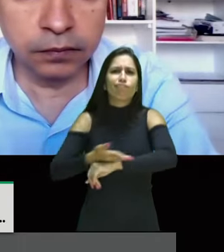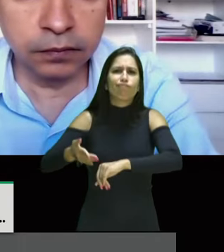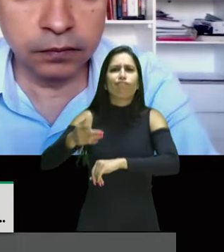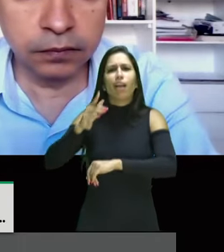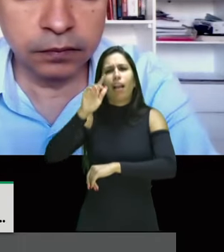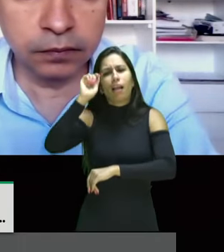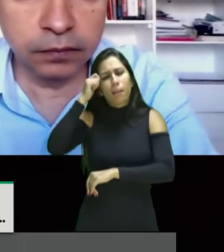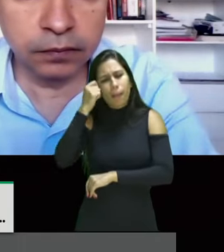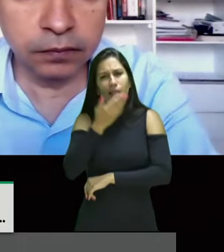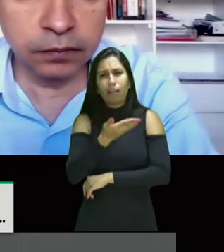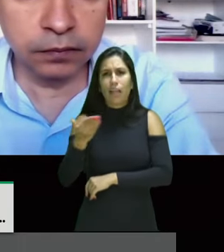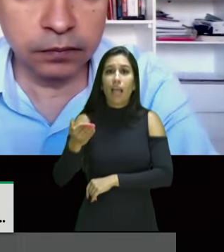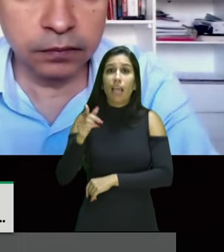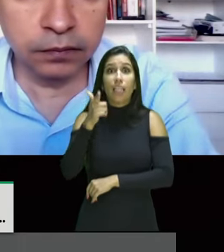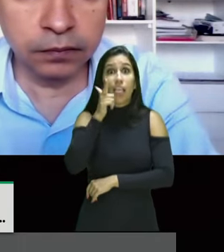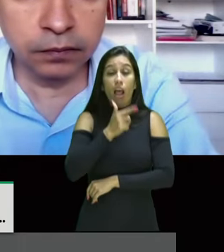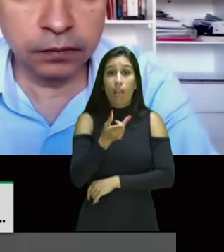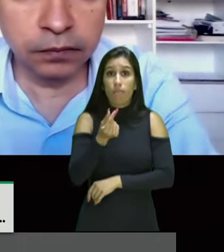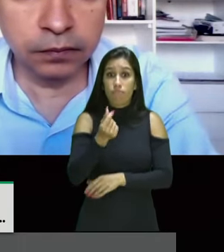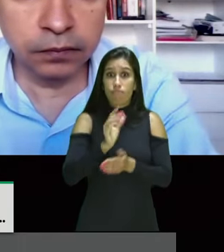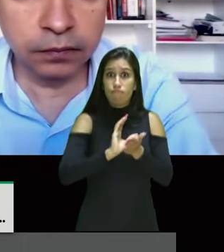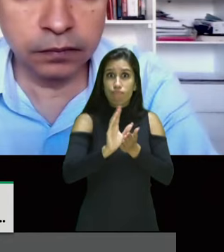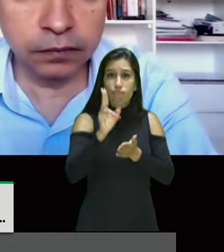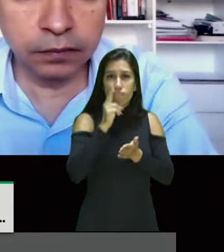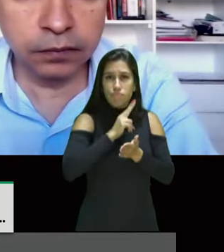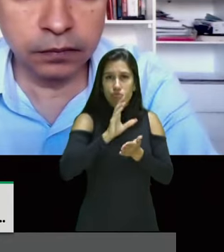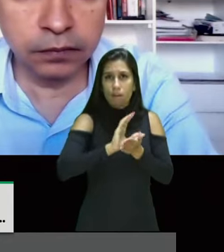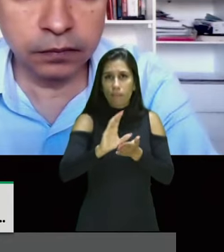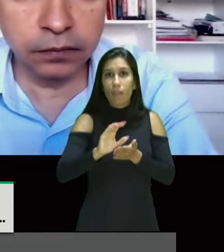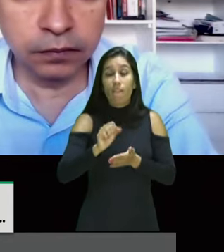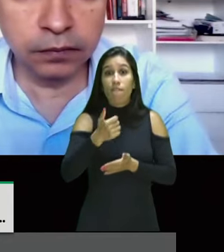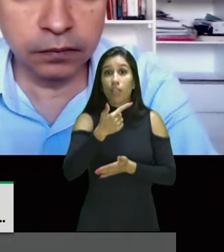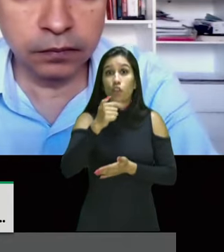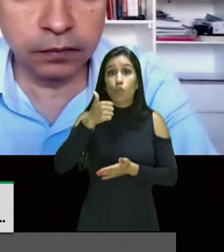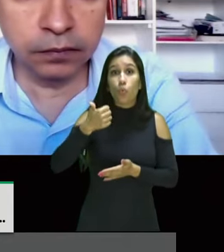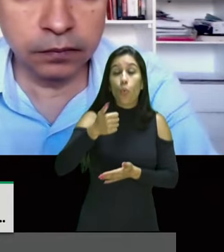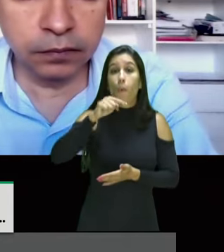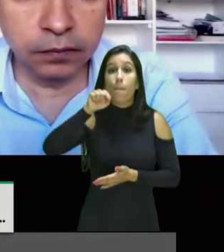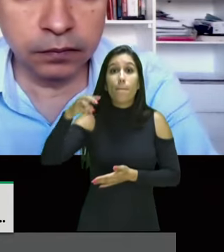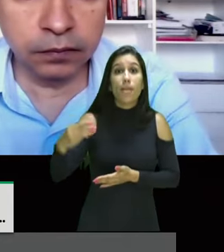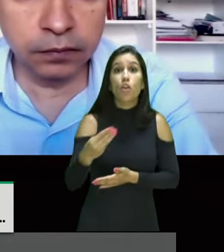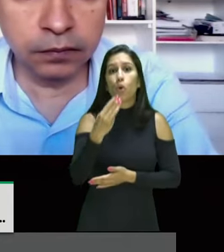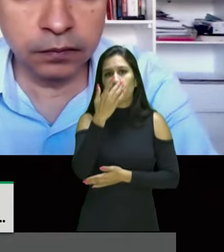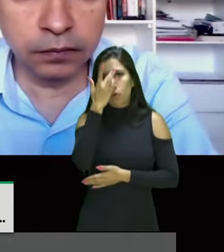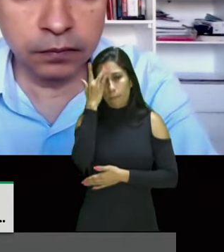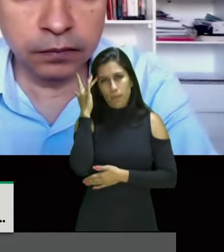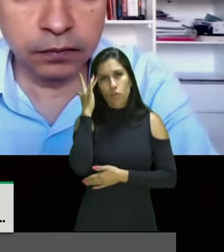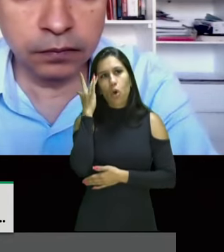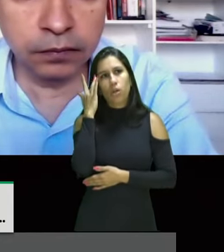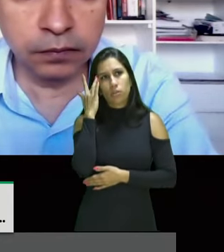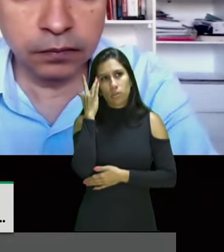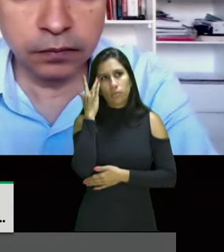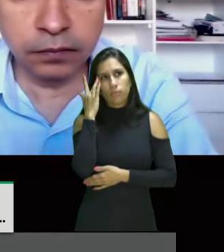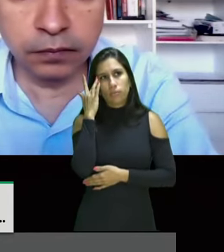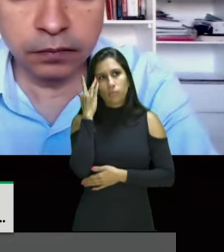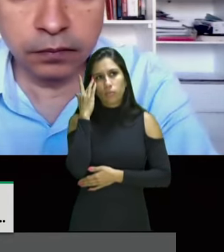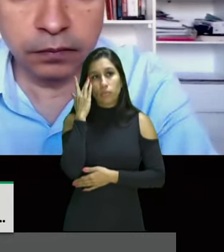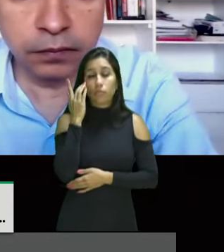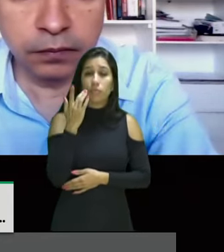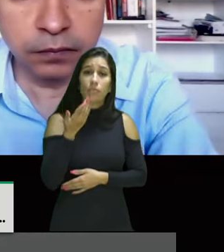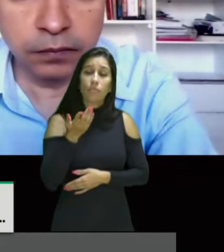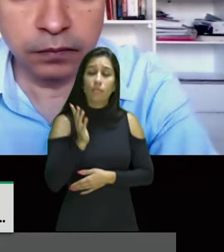21.597.000 pessoas, para as quais já foram